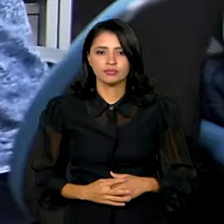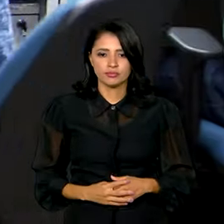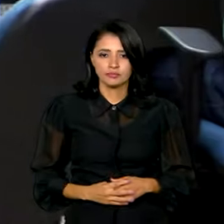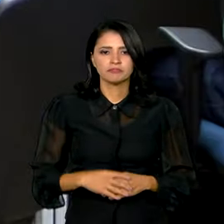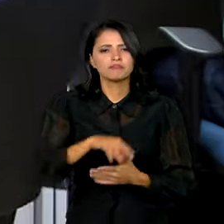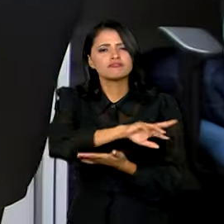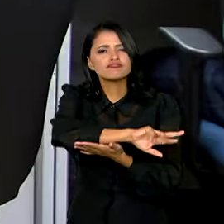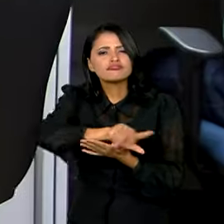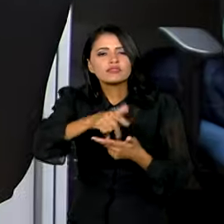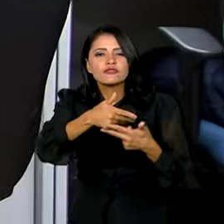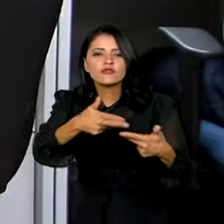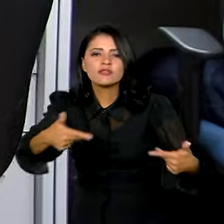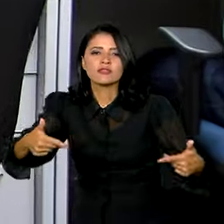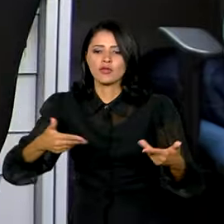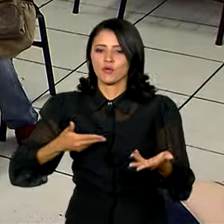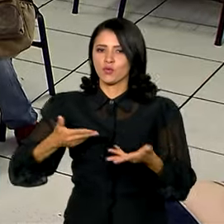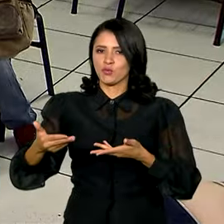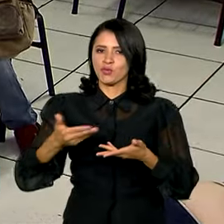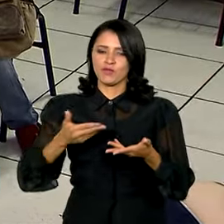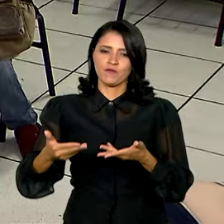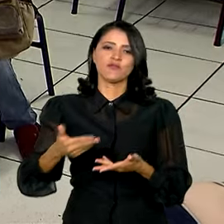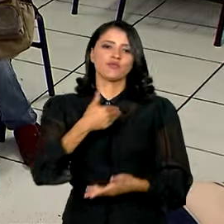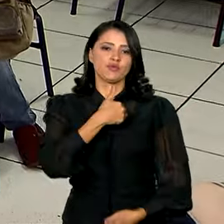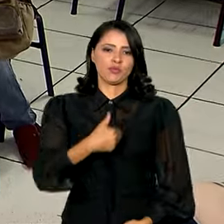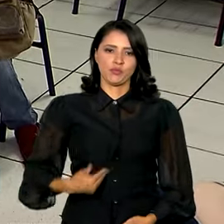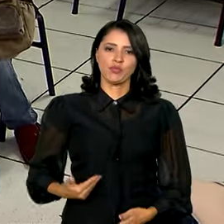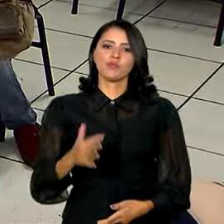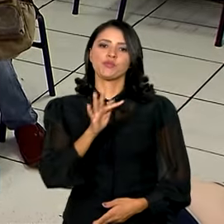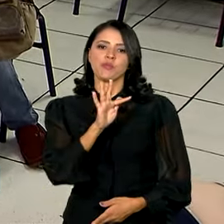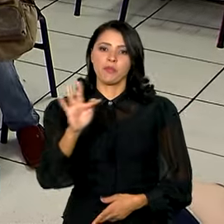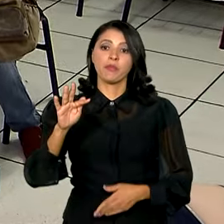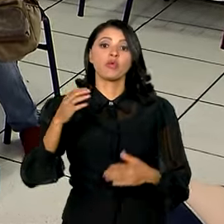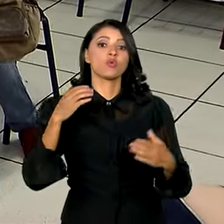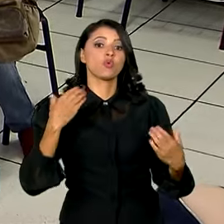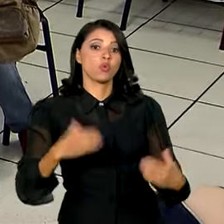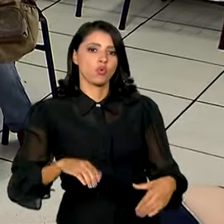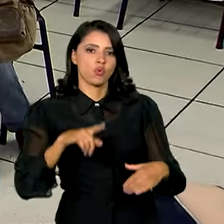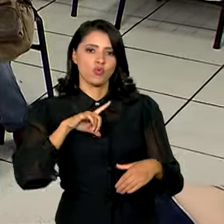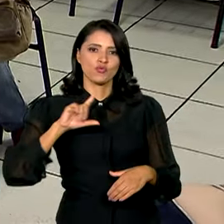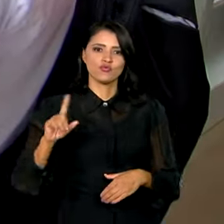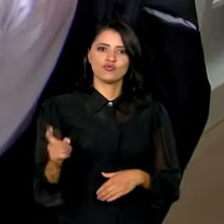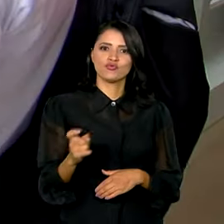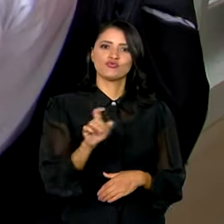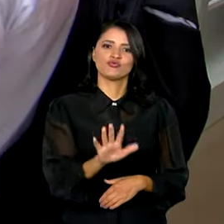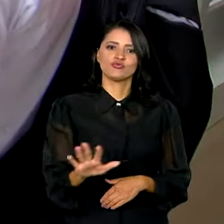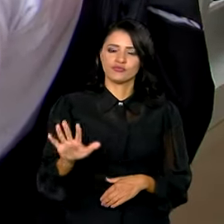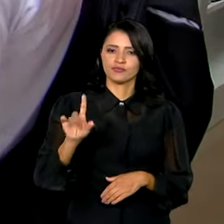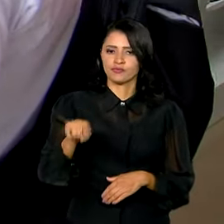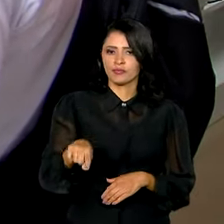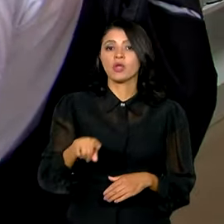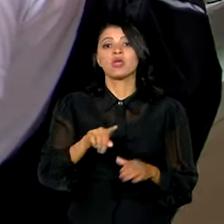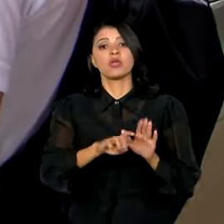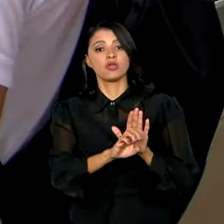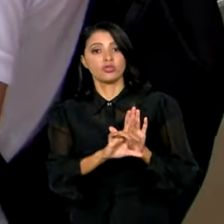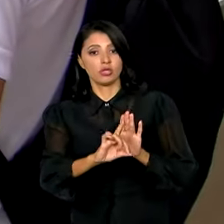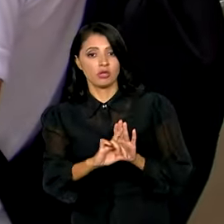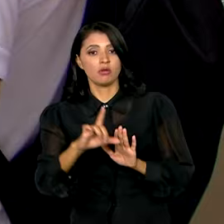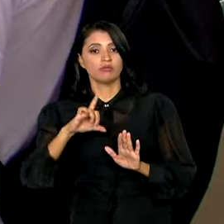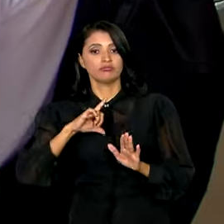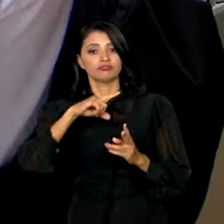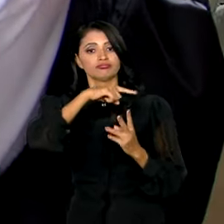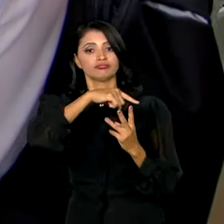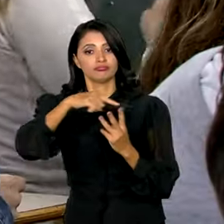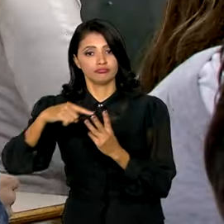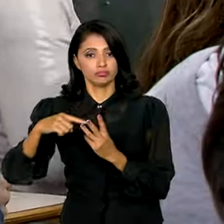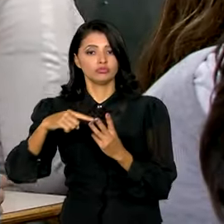Diversificar o Serviço Público Federal por meio do concurso público nacional unificado. O edital prevê três tipos